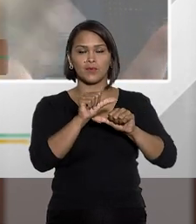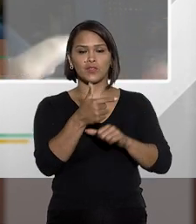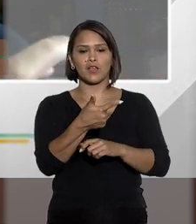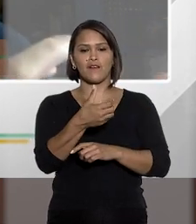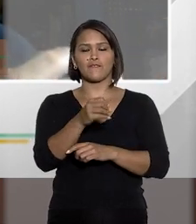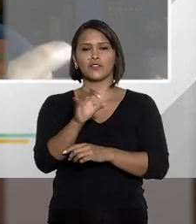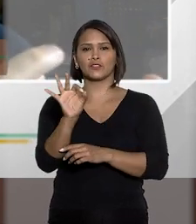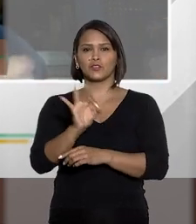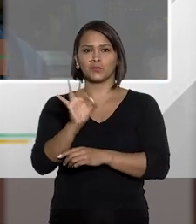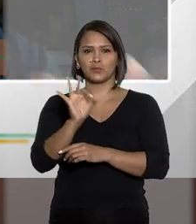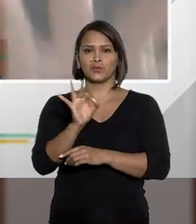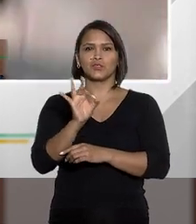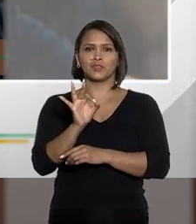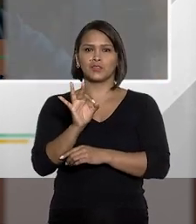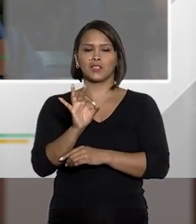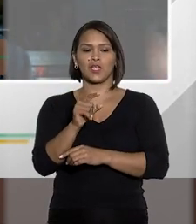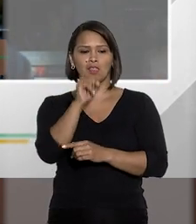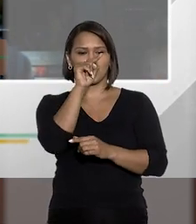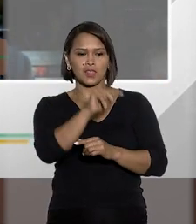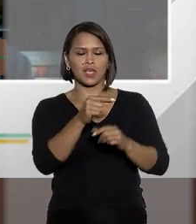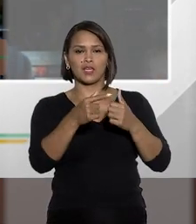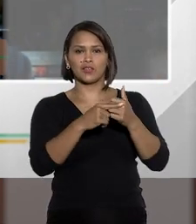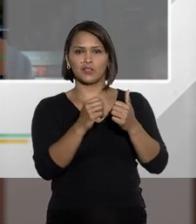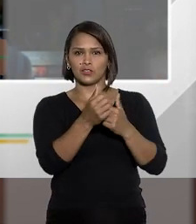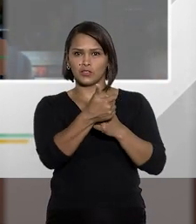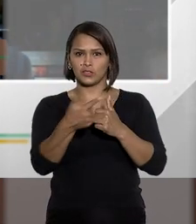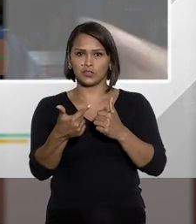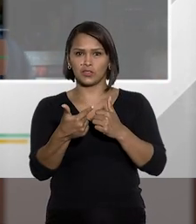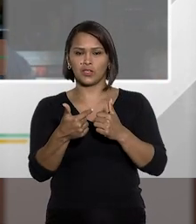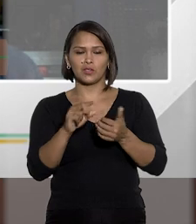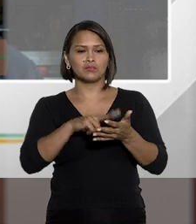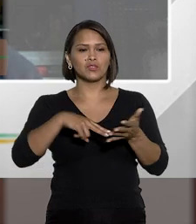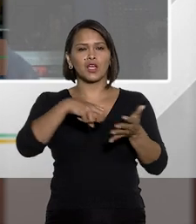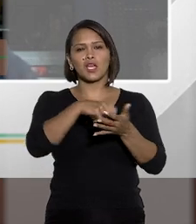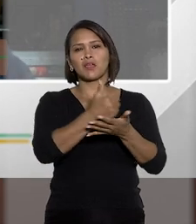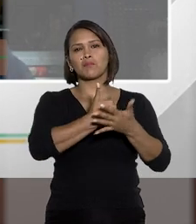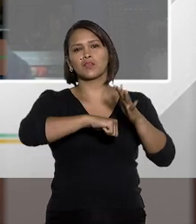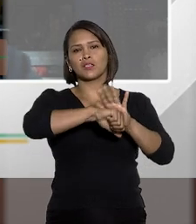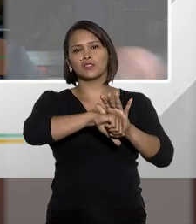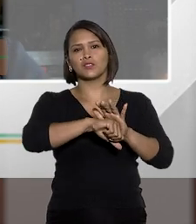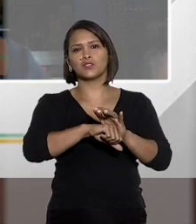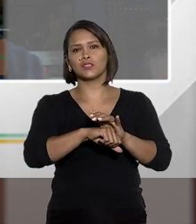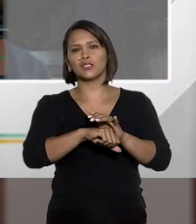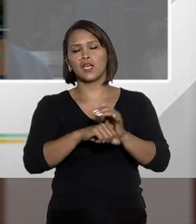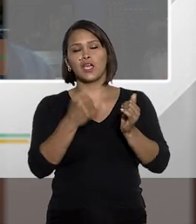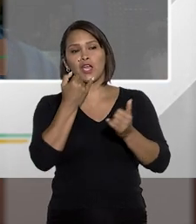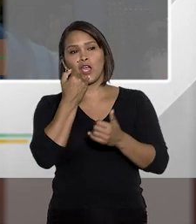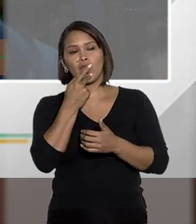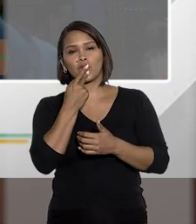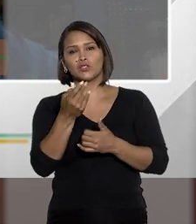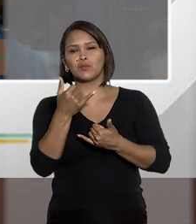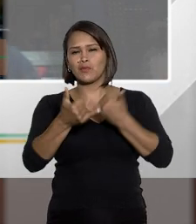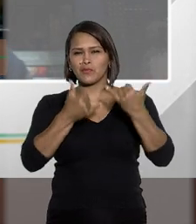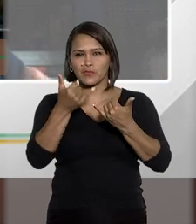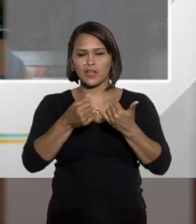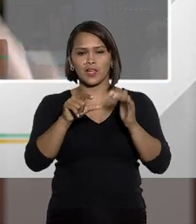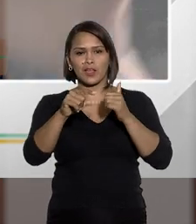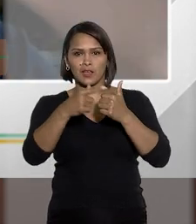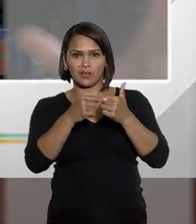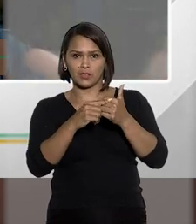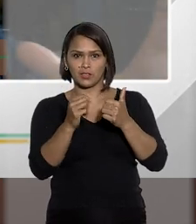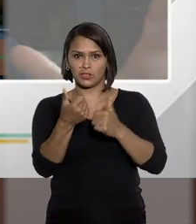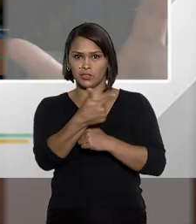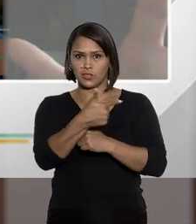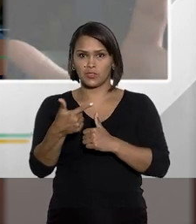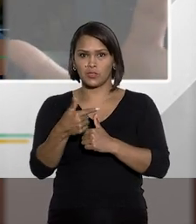transportar 20% daqueles personagens do artigo 2º nos tipos incriminadores. Eu costumo brincar o seguinte, o